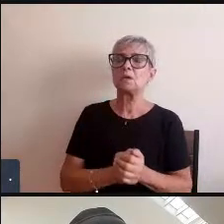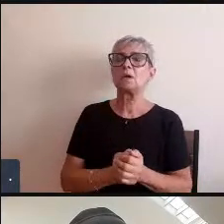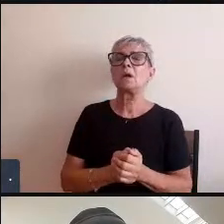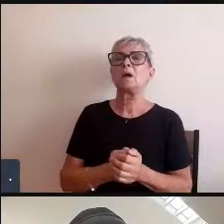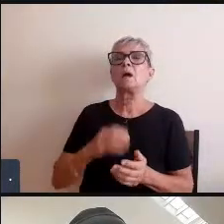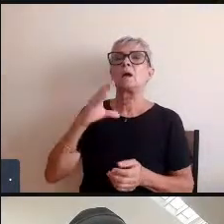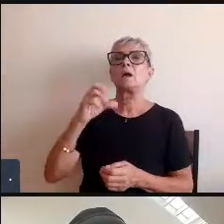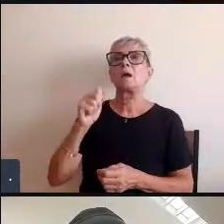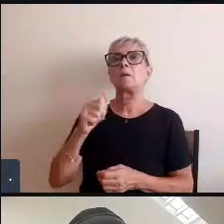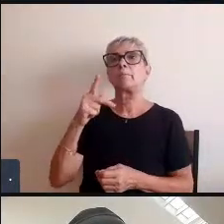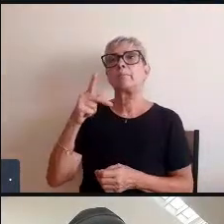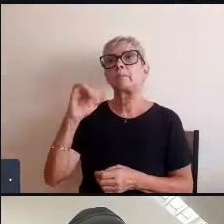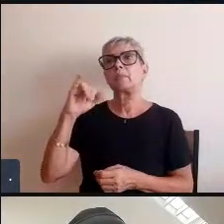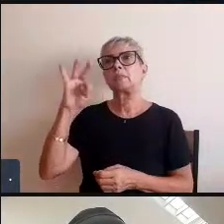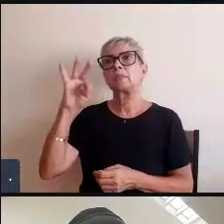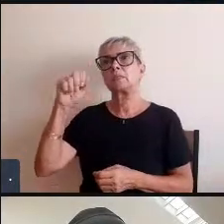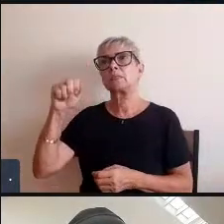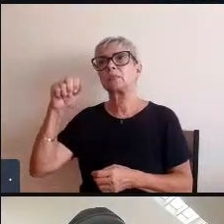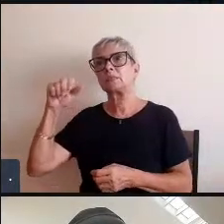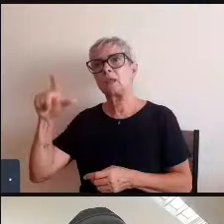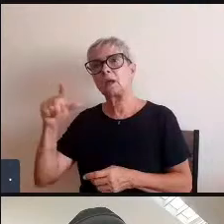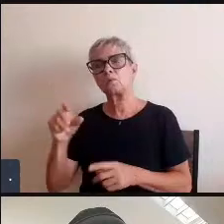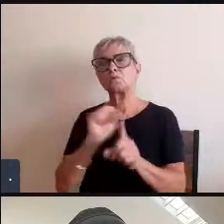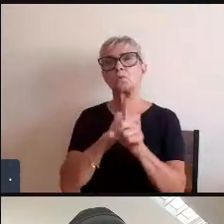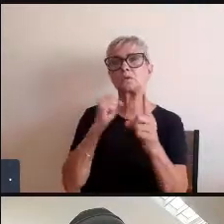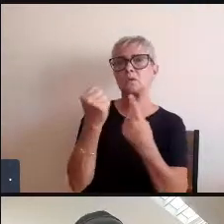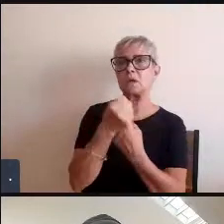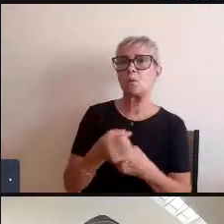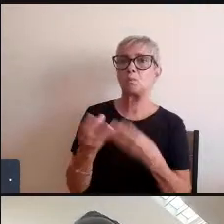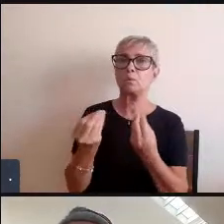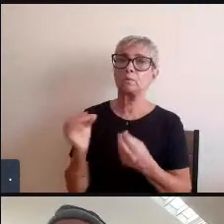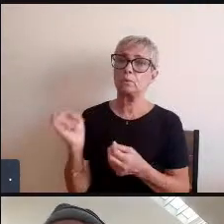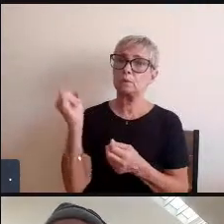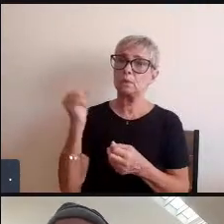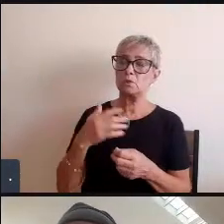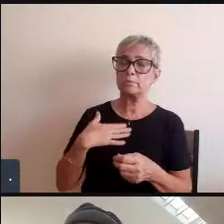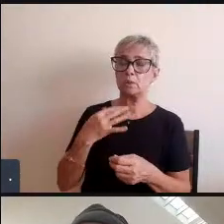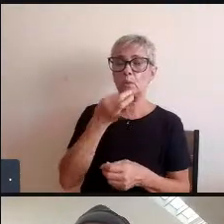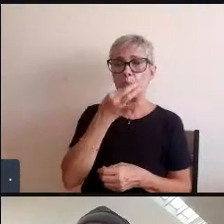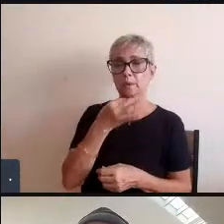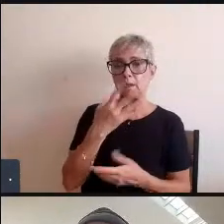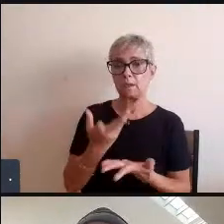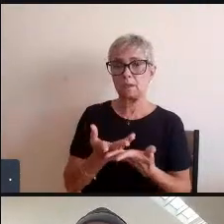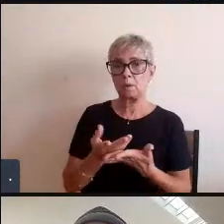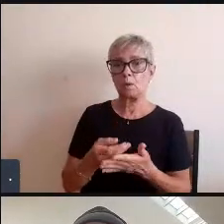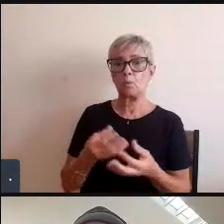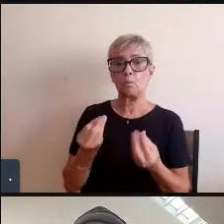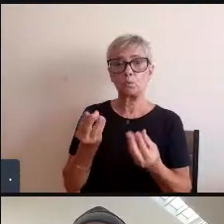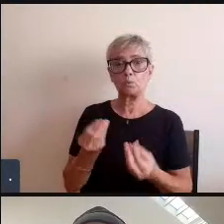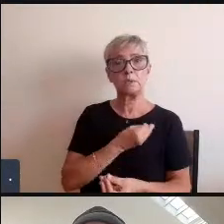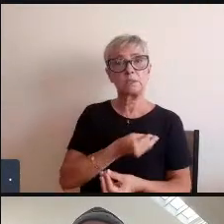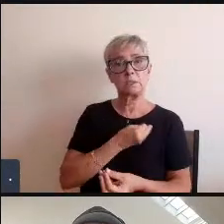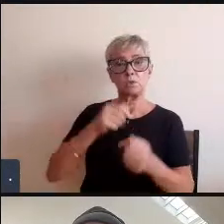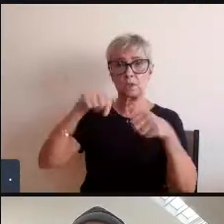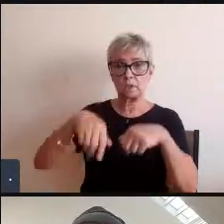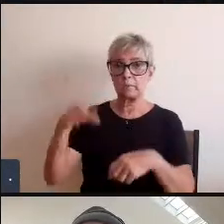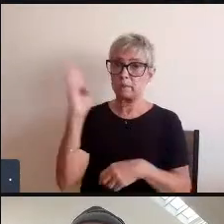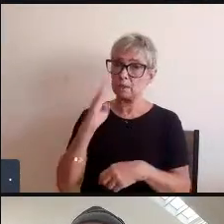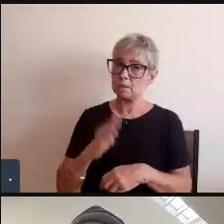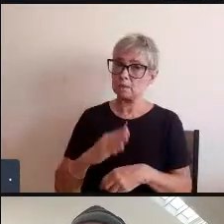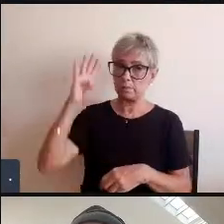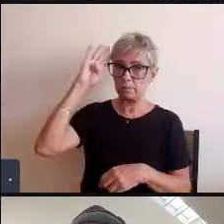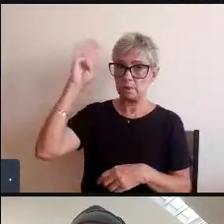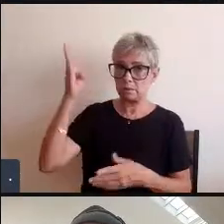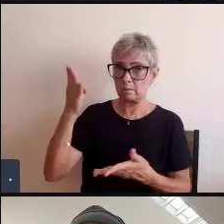importantíssimo porque ele na minha opinião é uma coisa muito presente aqui no Brasil inclusive de